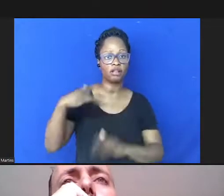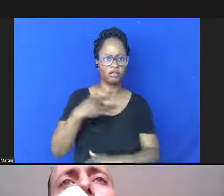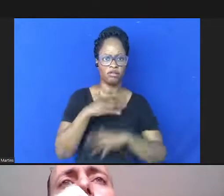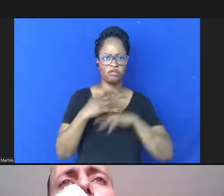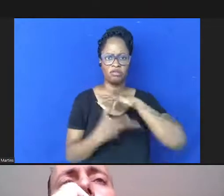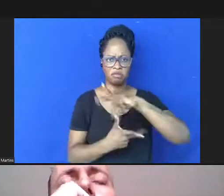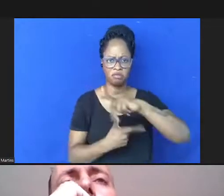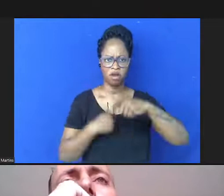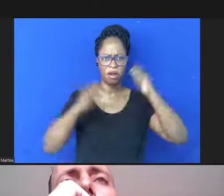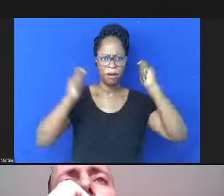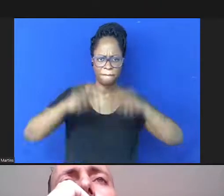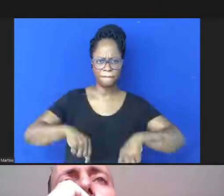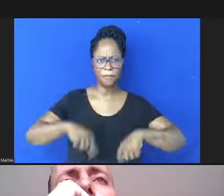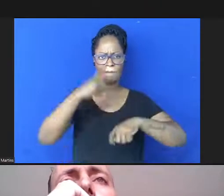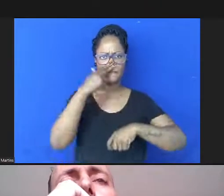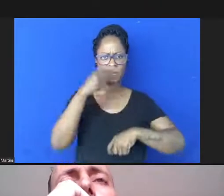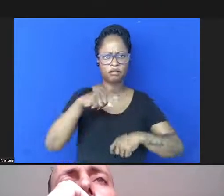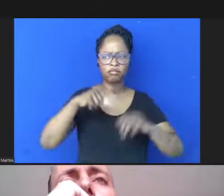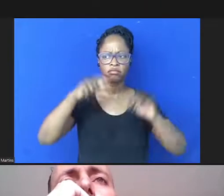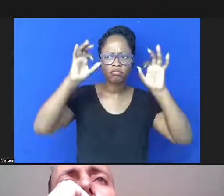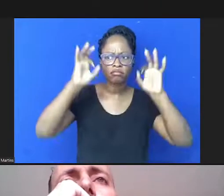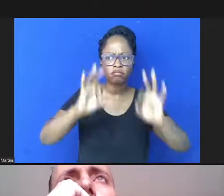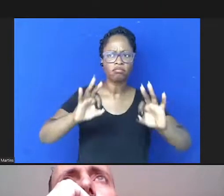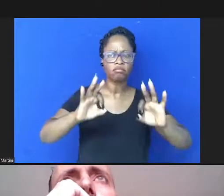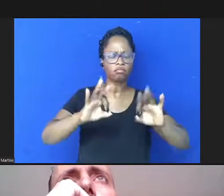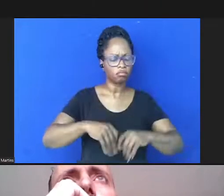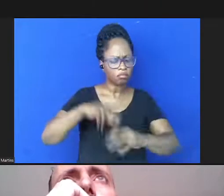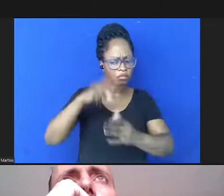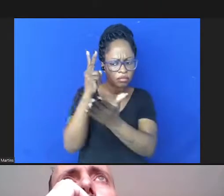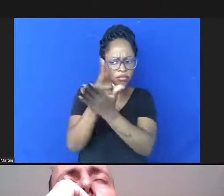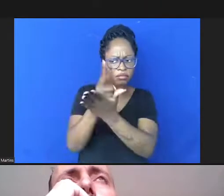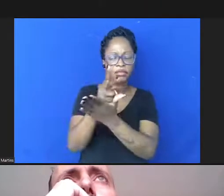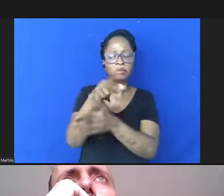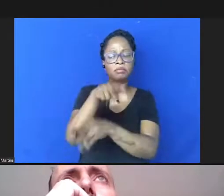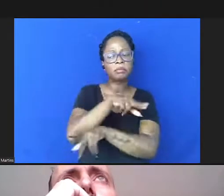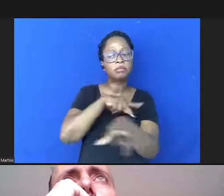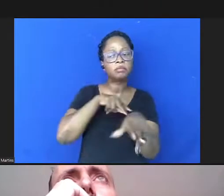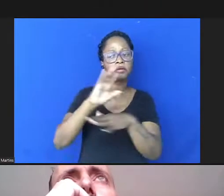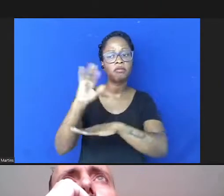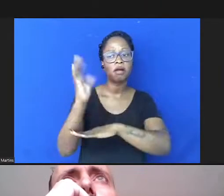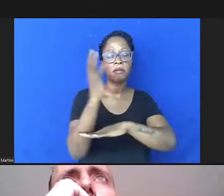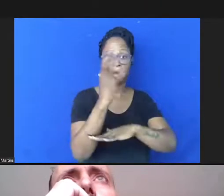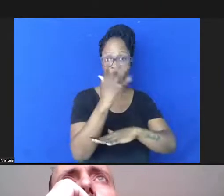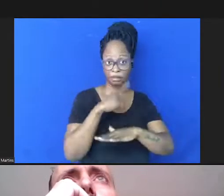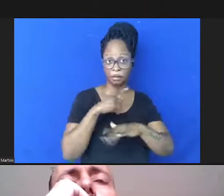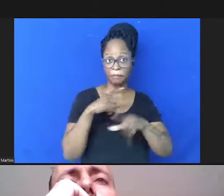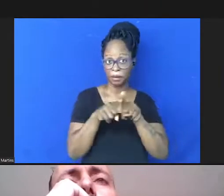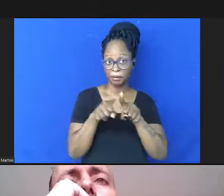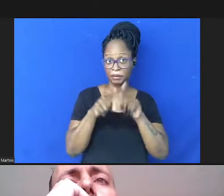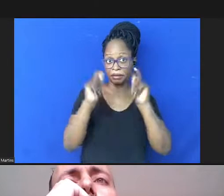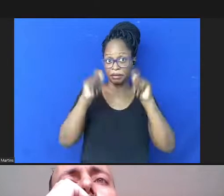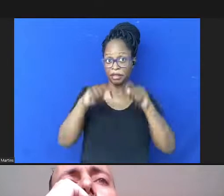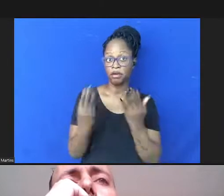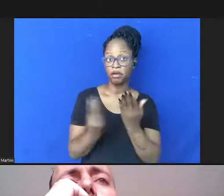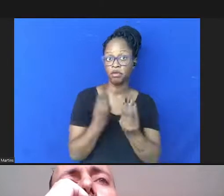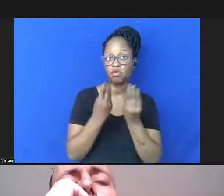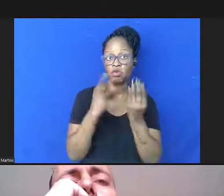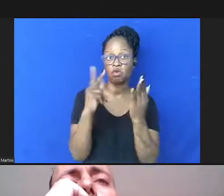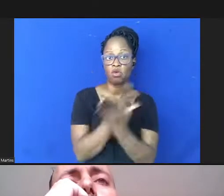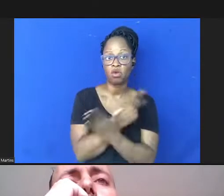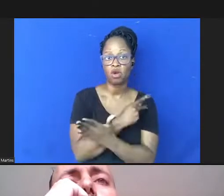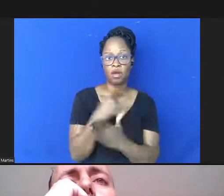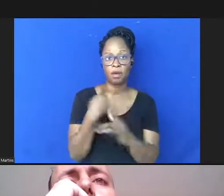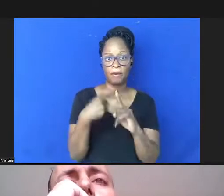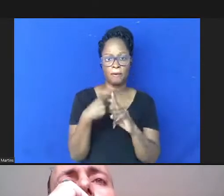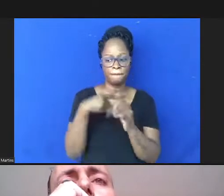colocar de forma mais evidente mais consistente as variáveis ambientais que se dão para que uma determinada